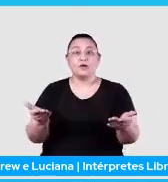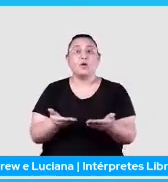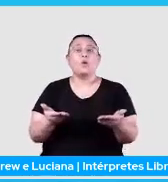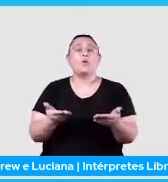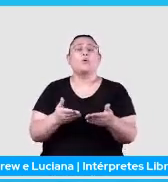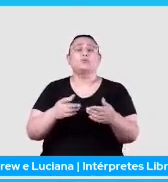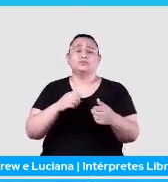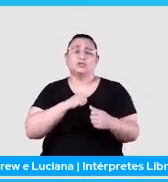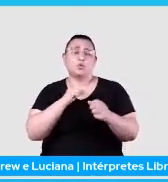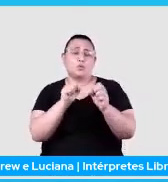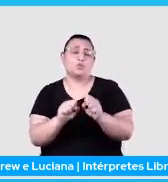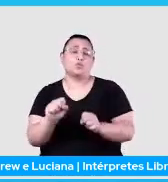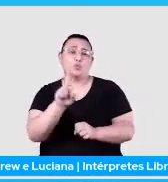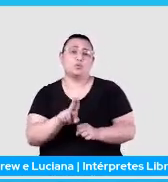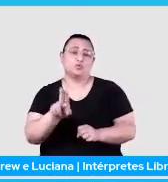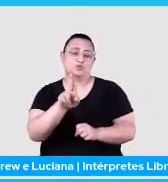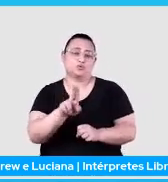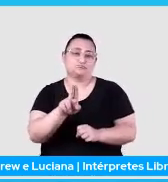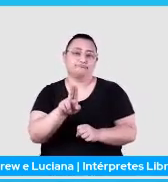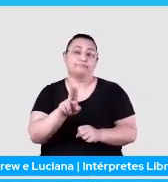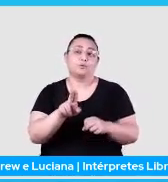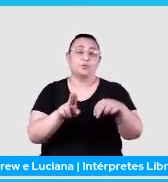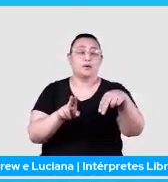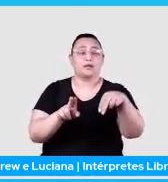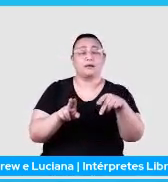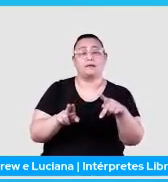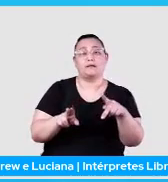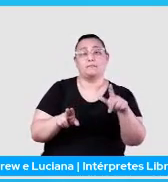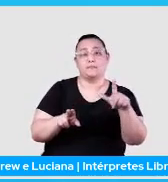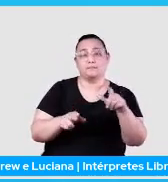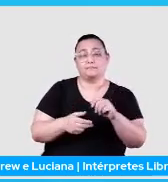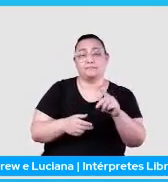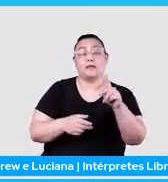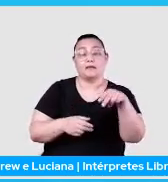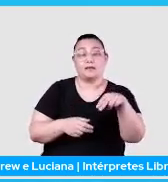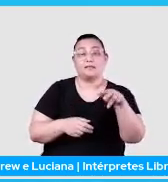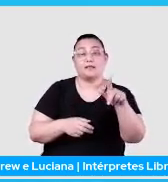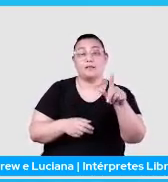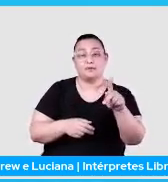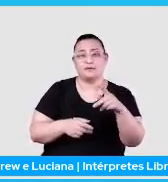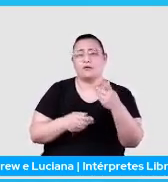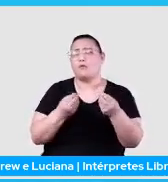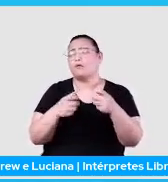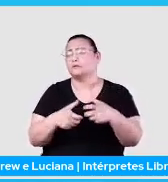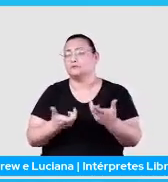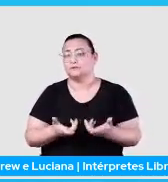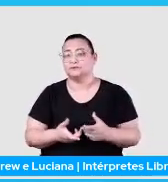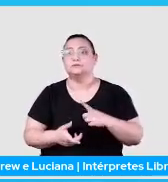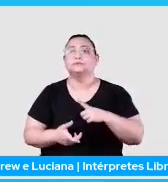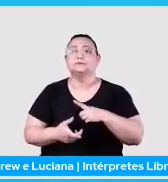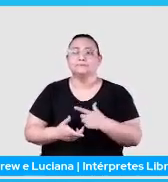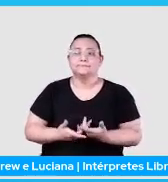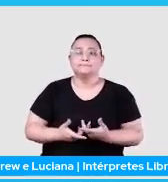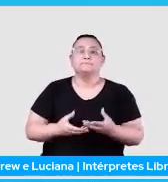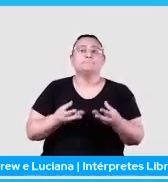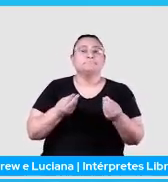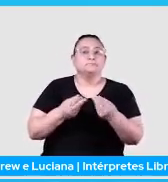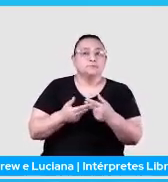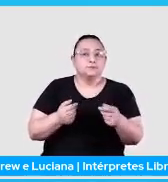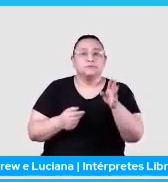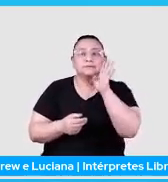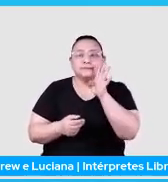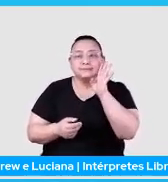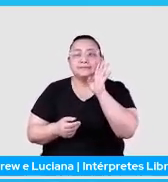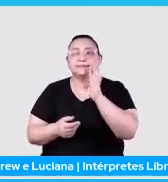eu posso utilizar o processamento de linguagem natural. E a gente tem alguns tasks bem legais, né, que tem vários